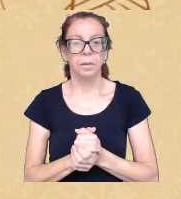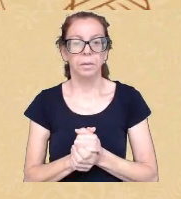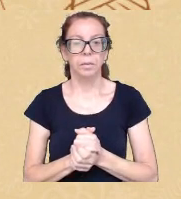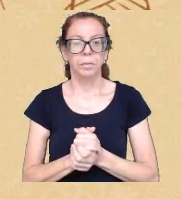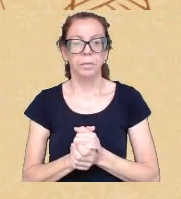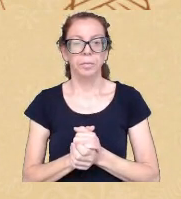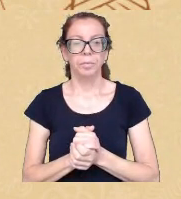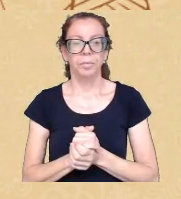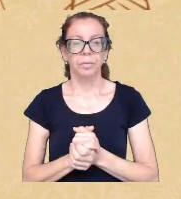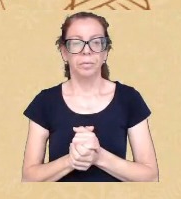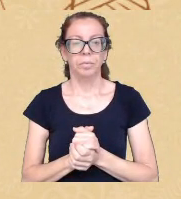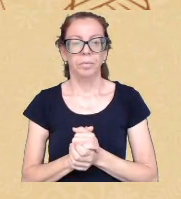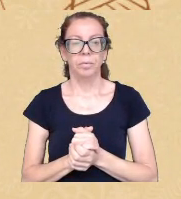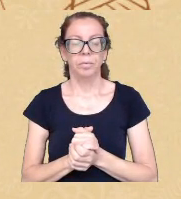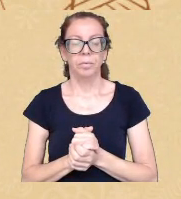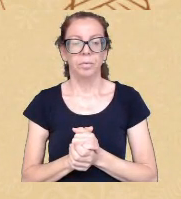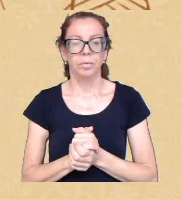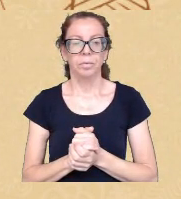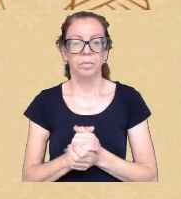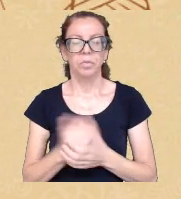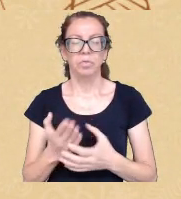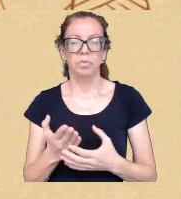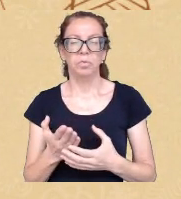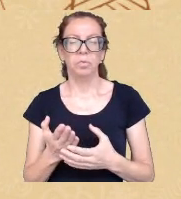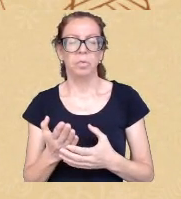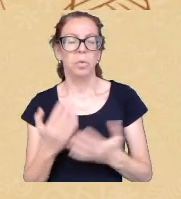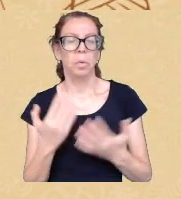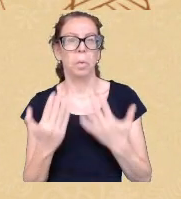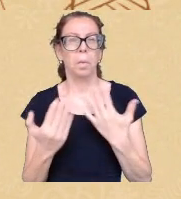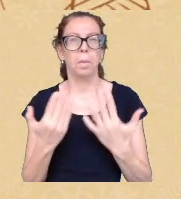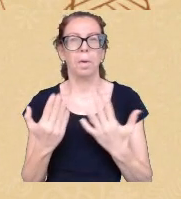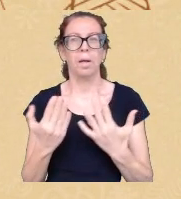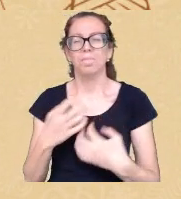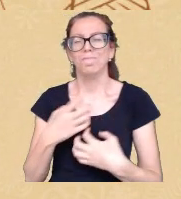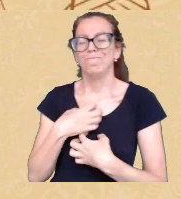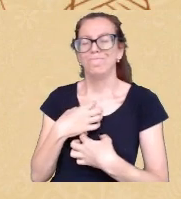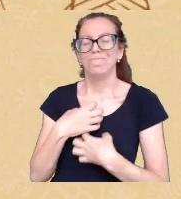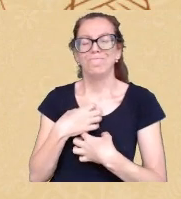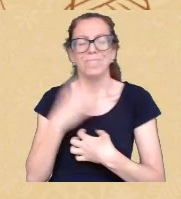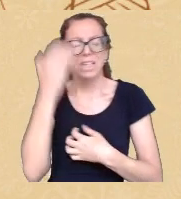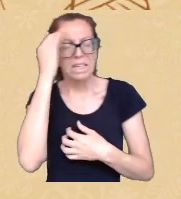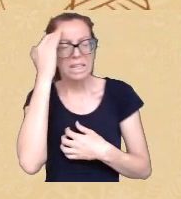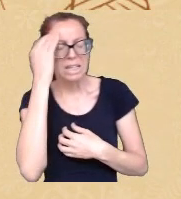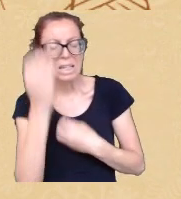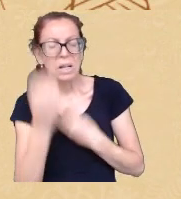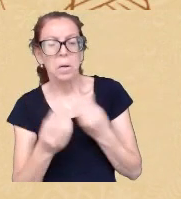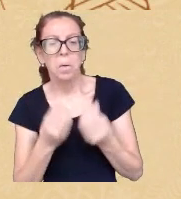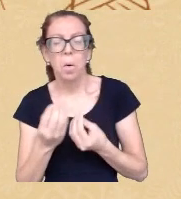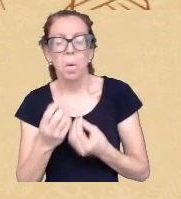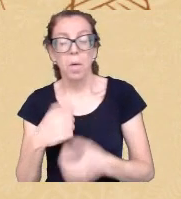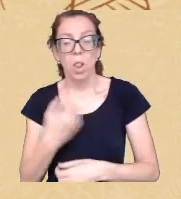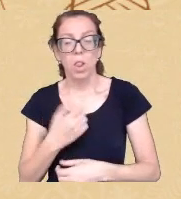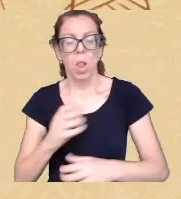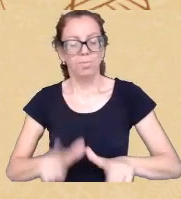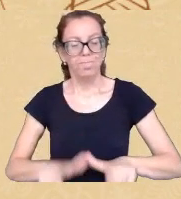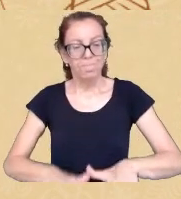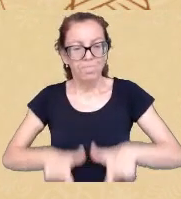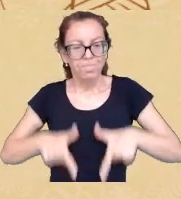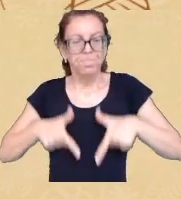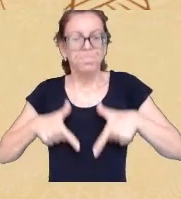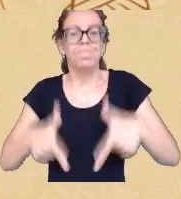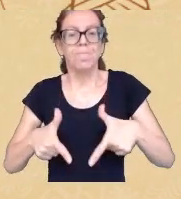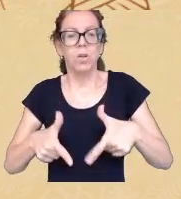crescendo uma angústia no sentido de entender que para que a gente faça um enfrentamento real a toda essa